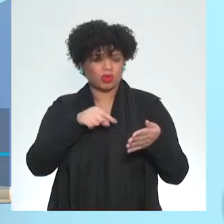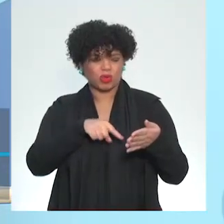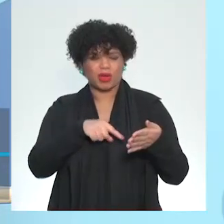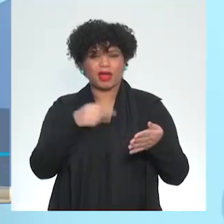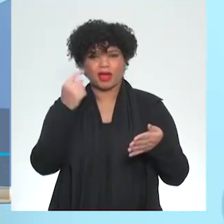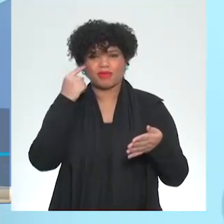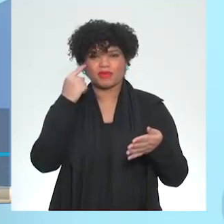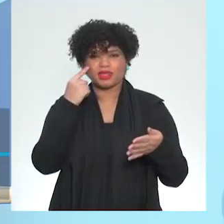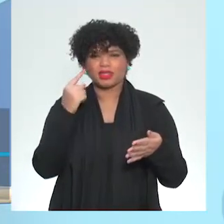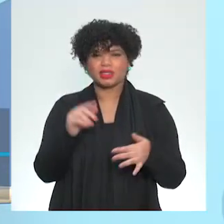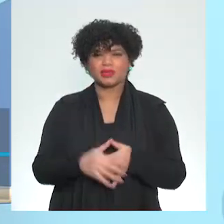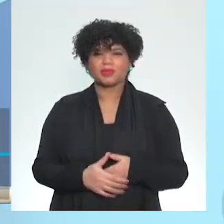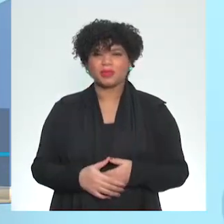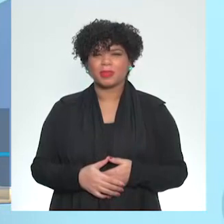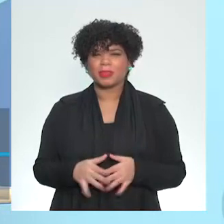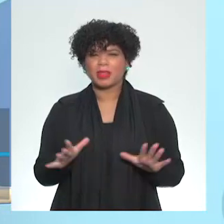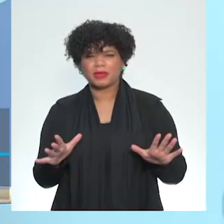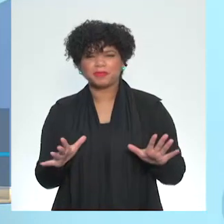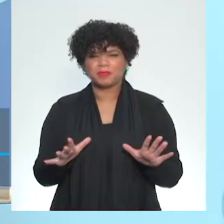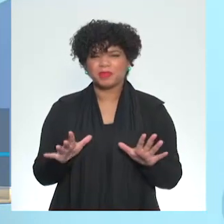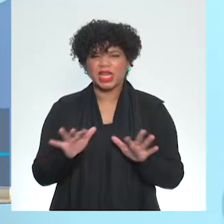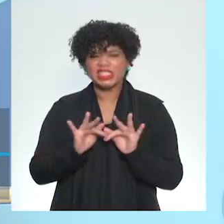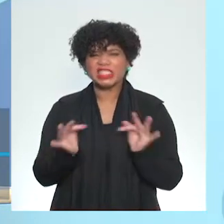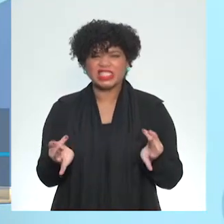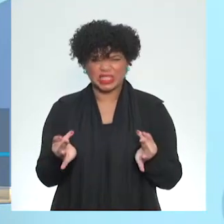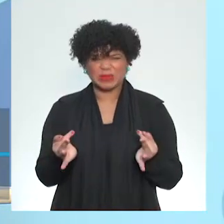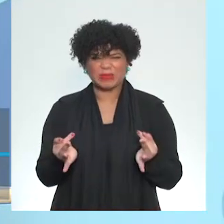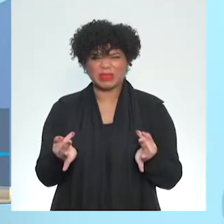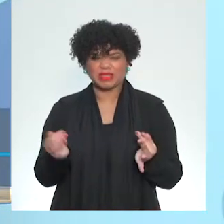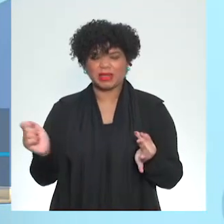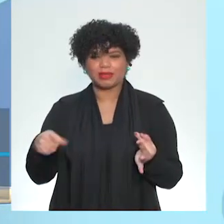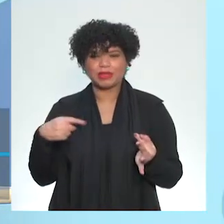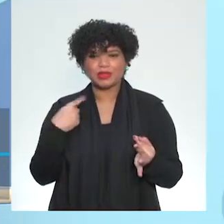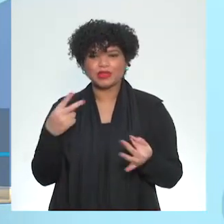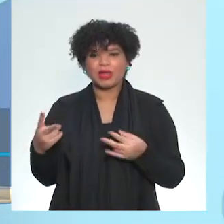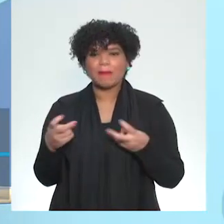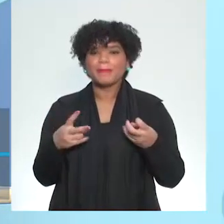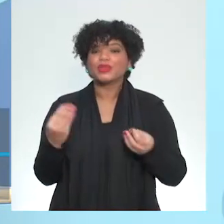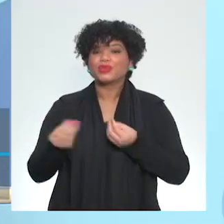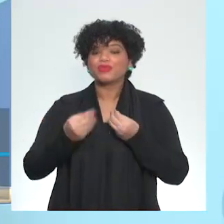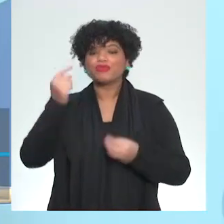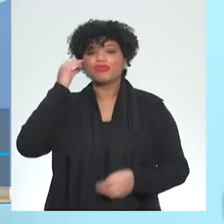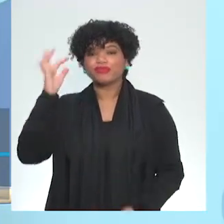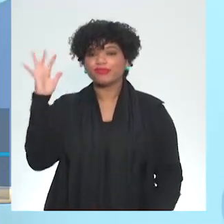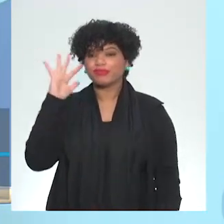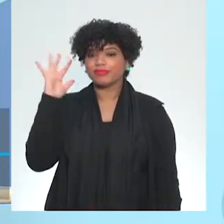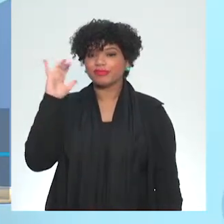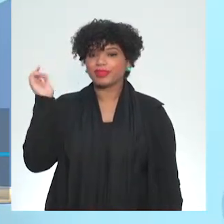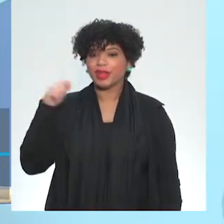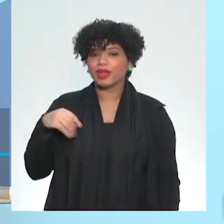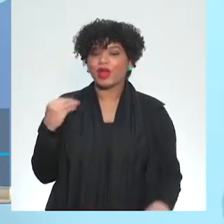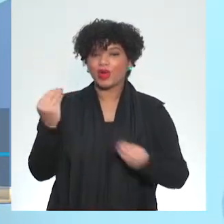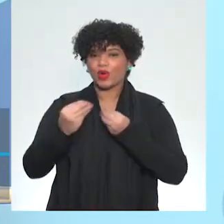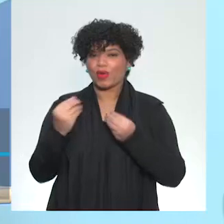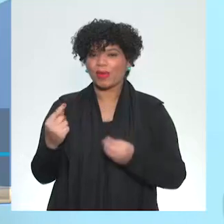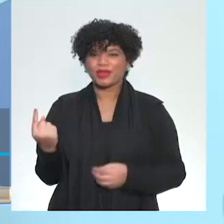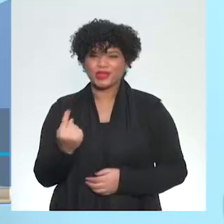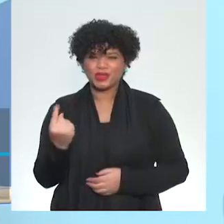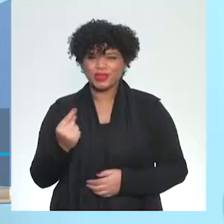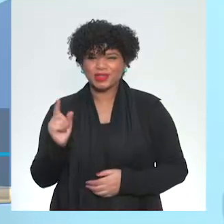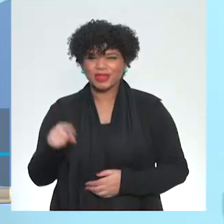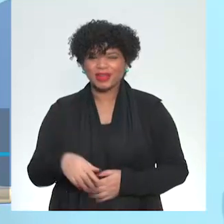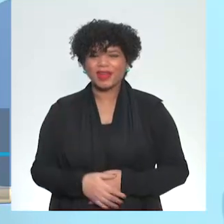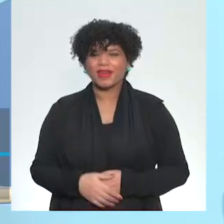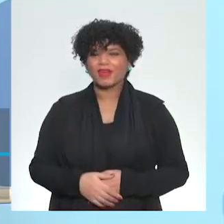assim, de uma maneira bem tosca, mas que ele meio que faz essa parte do pensamento computacional sozinho,